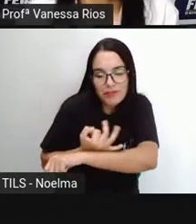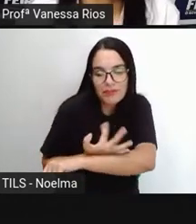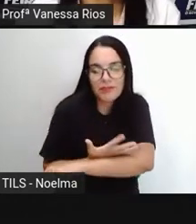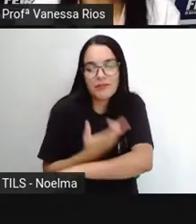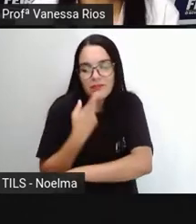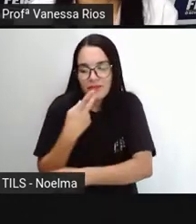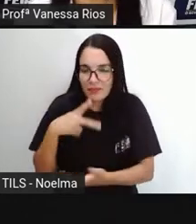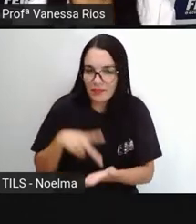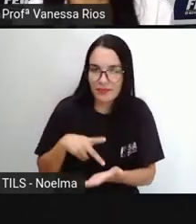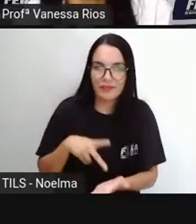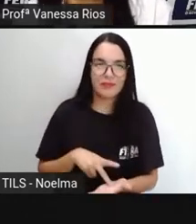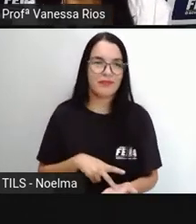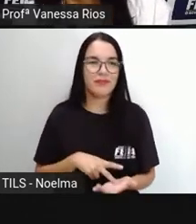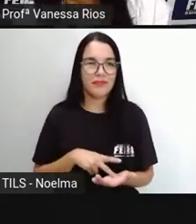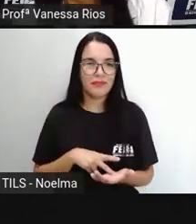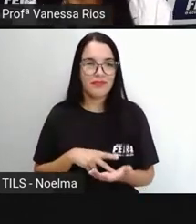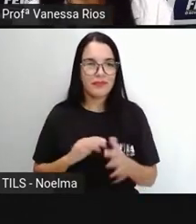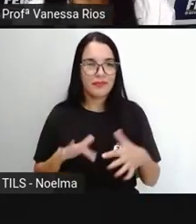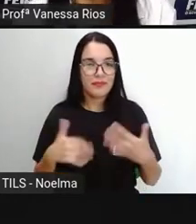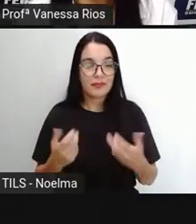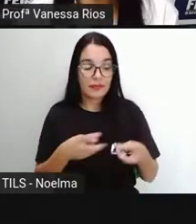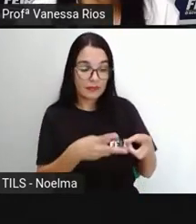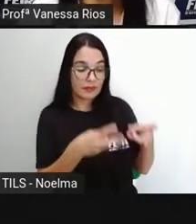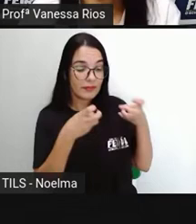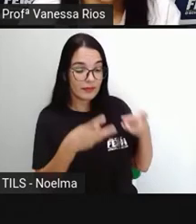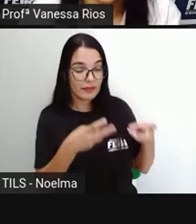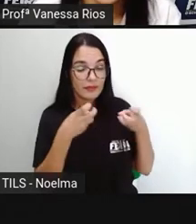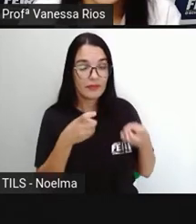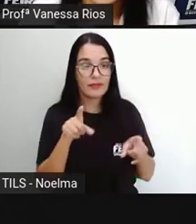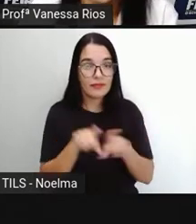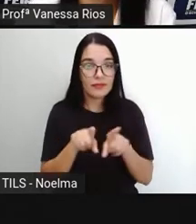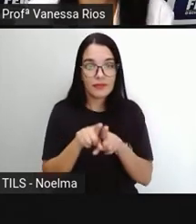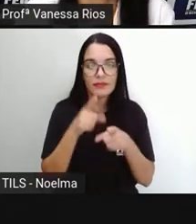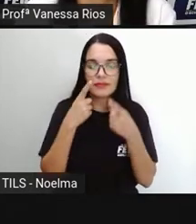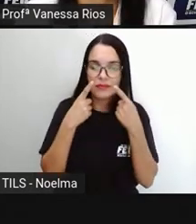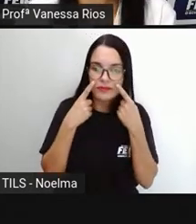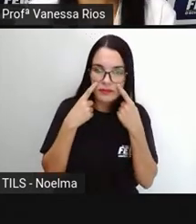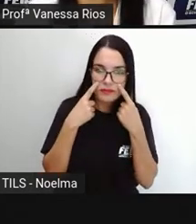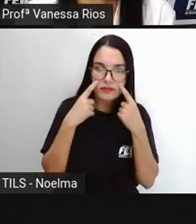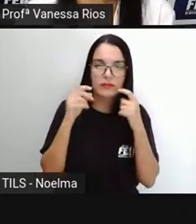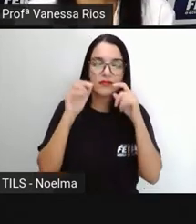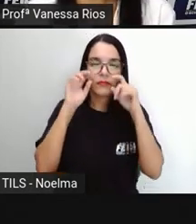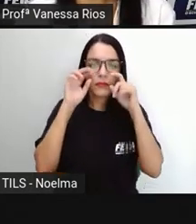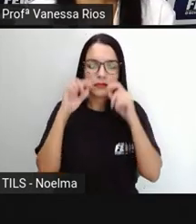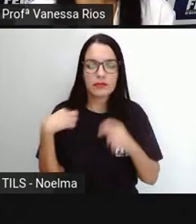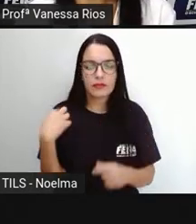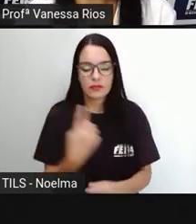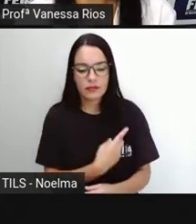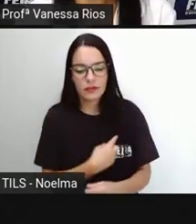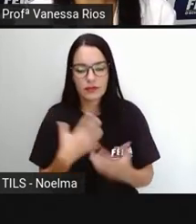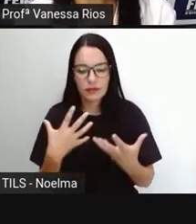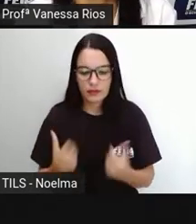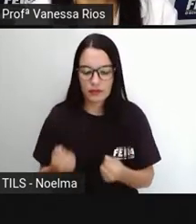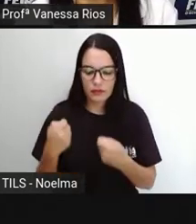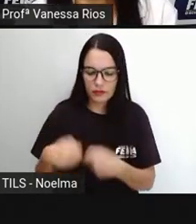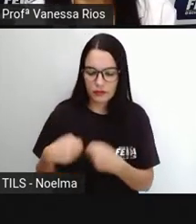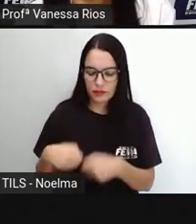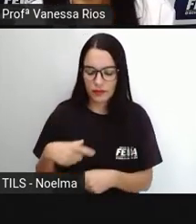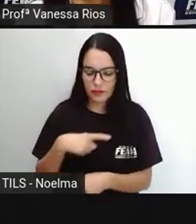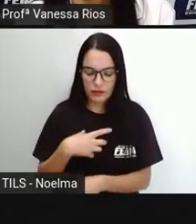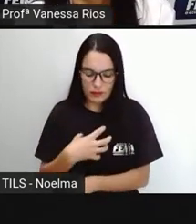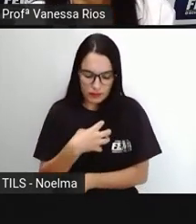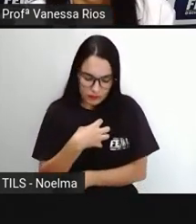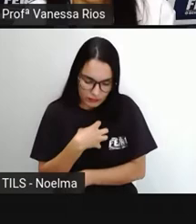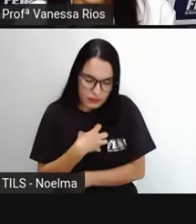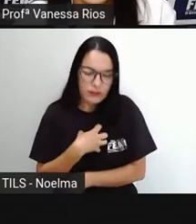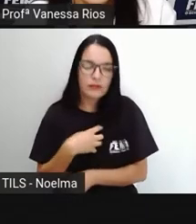nossa leitura, na nossa percepção, na nossa observação, a gente vai precisar aí ter os nossos sentimentos